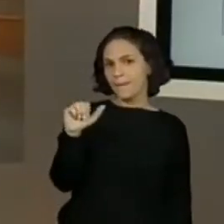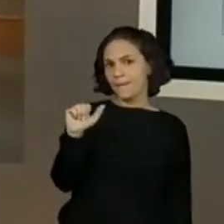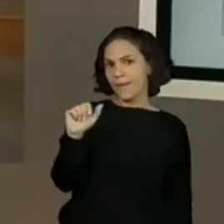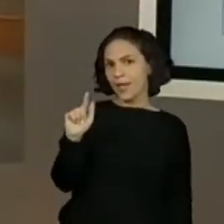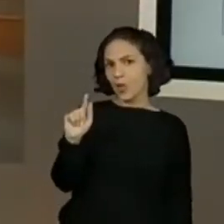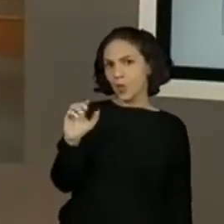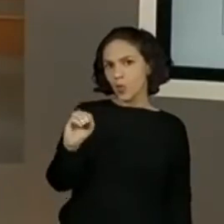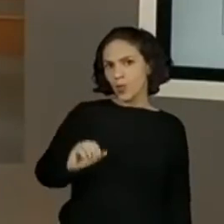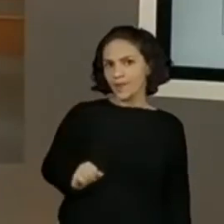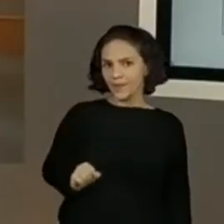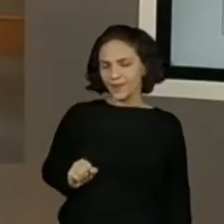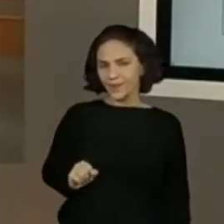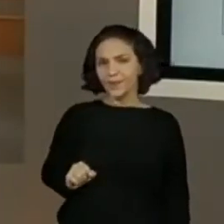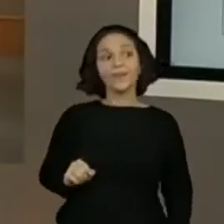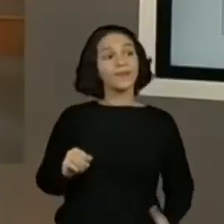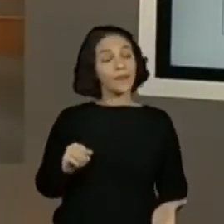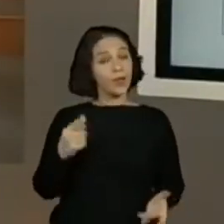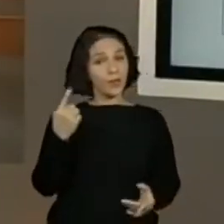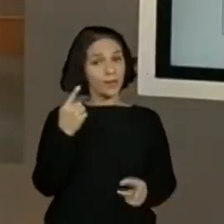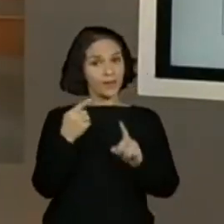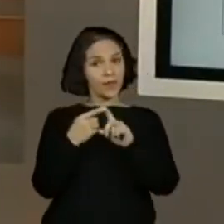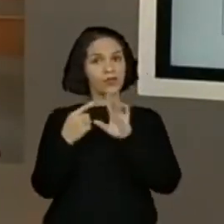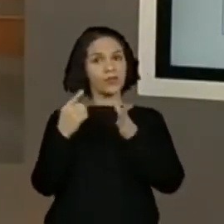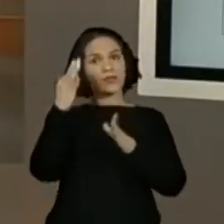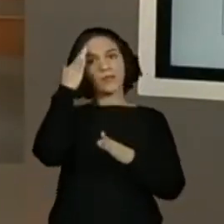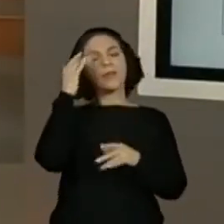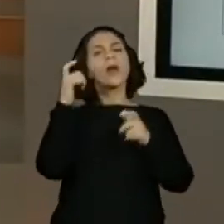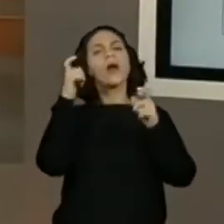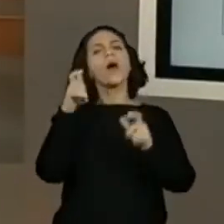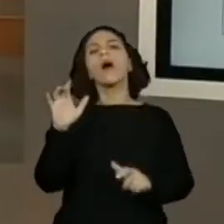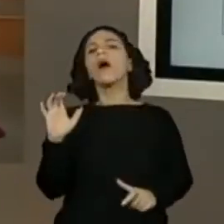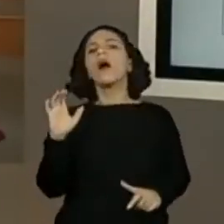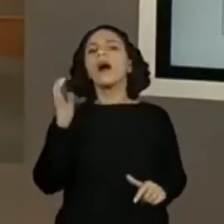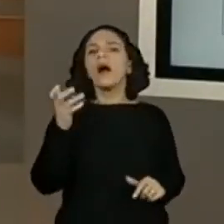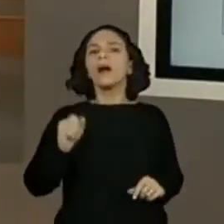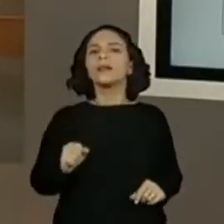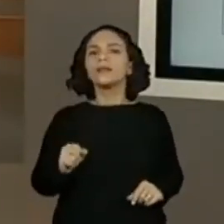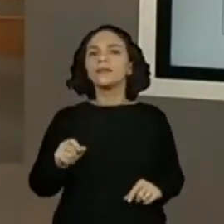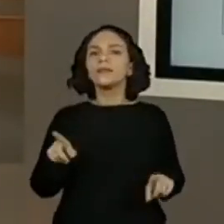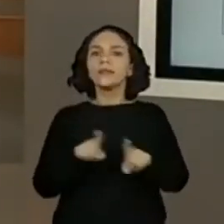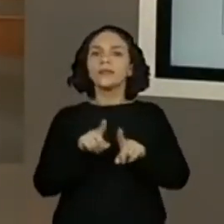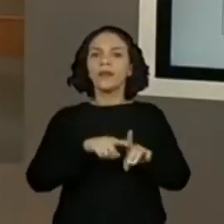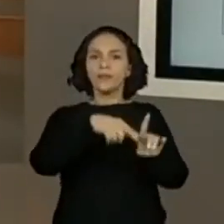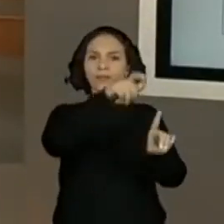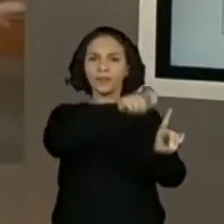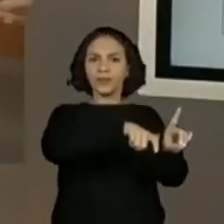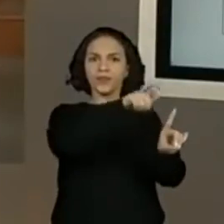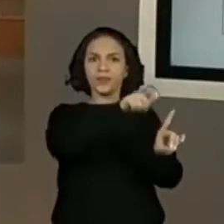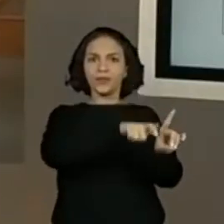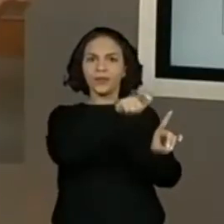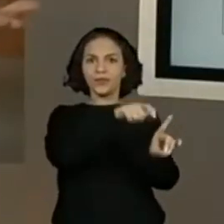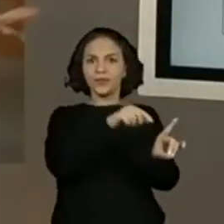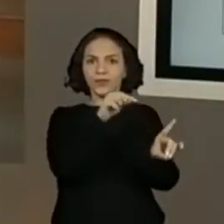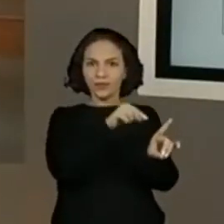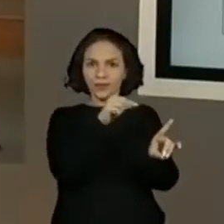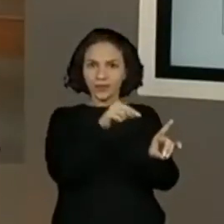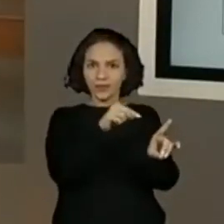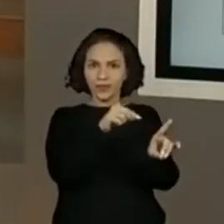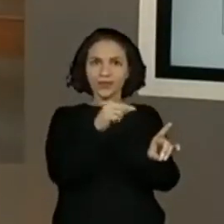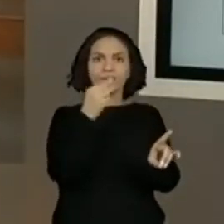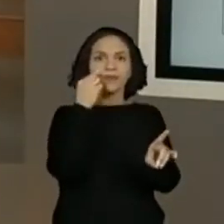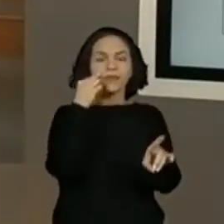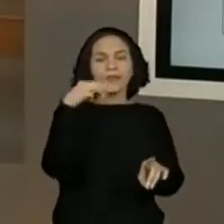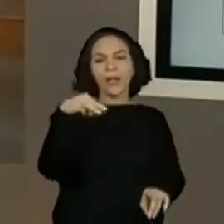parte, a gente já sabe onde acontece, isso é importante, e aí trouxe um personagem, que é um guardião.